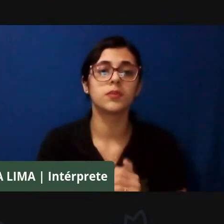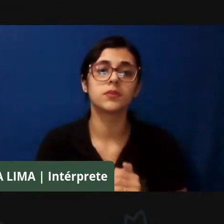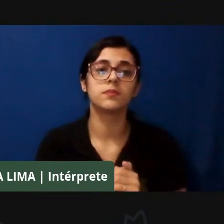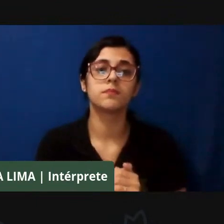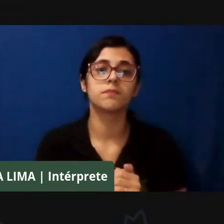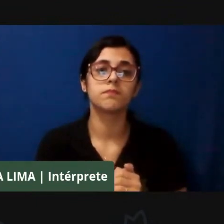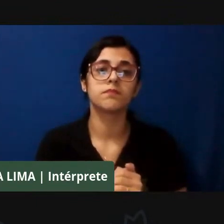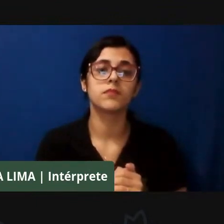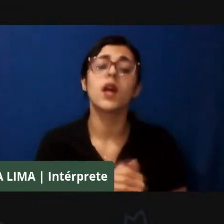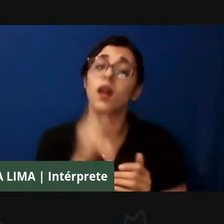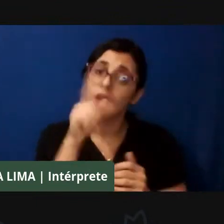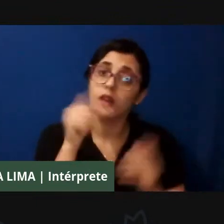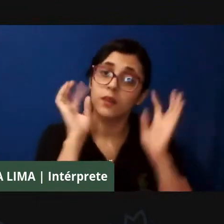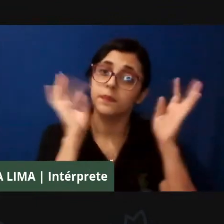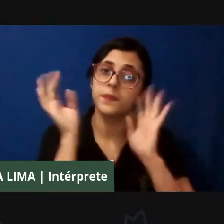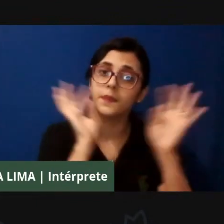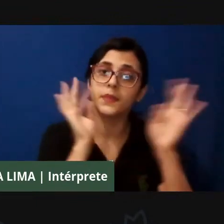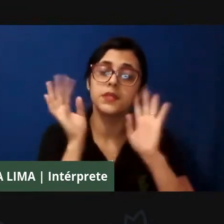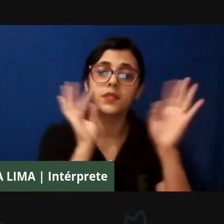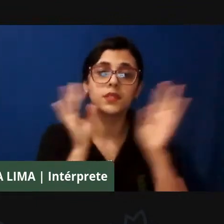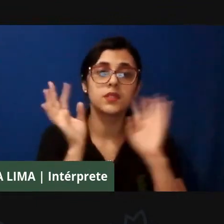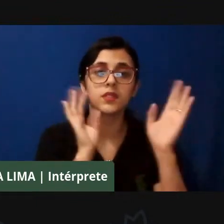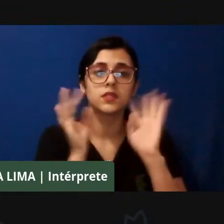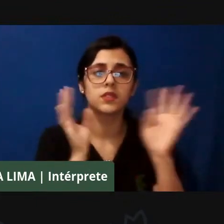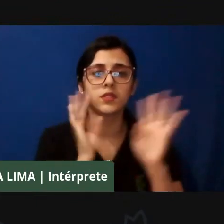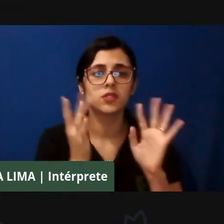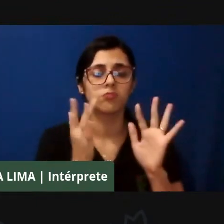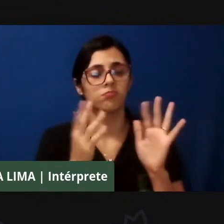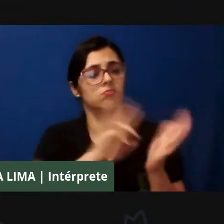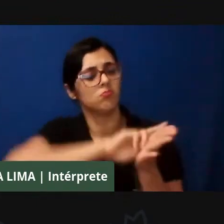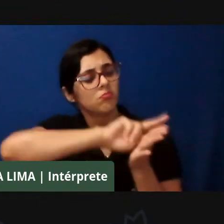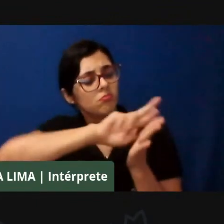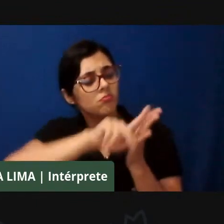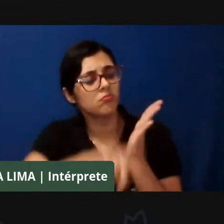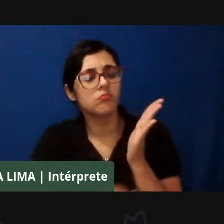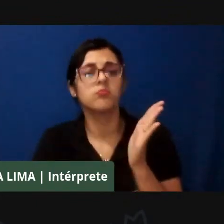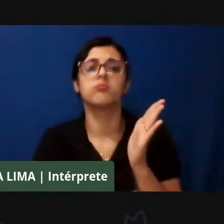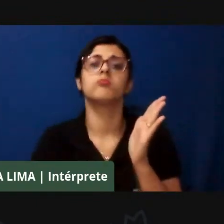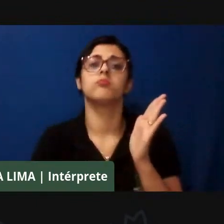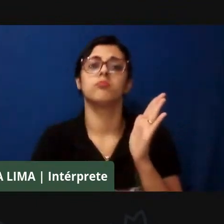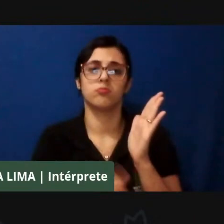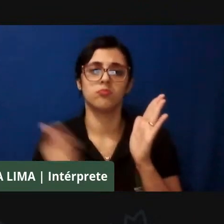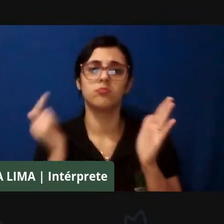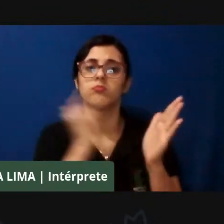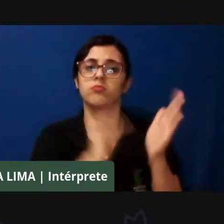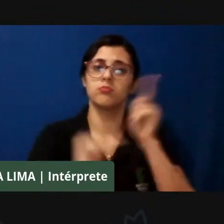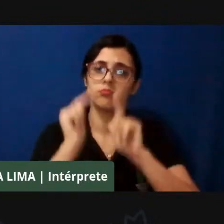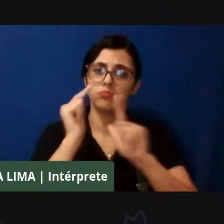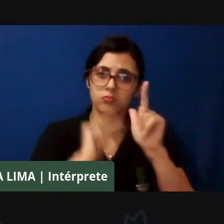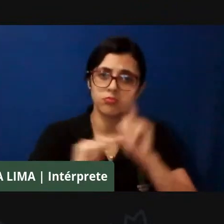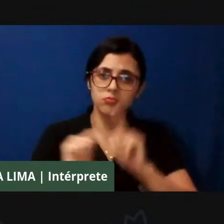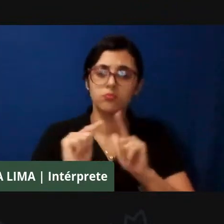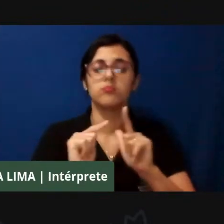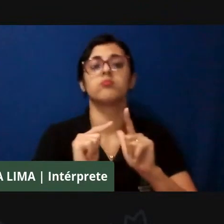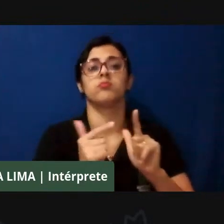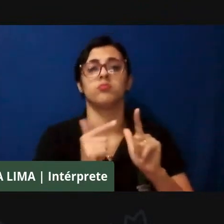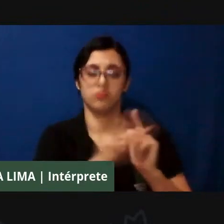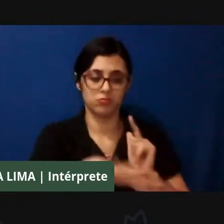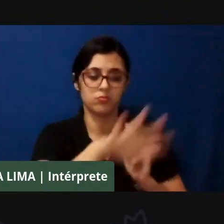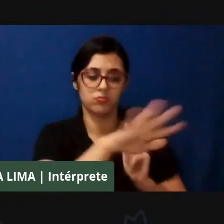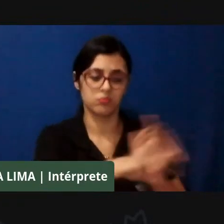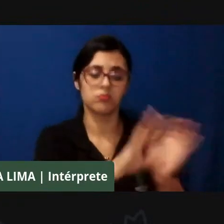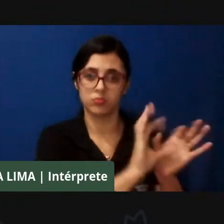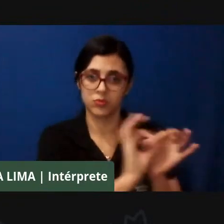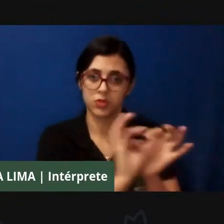justamente pensando nas ações, nas atividades contextuais, que não deixa de não ser dentro